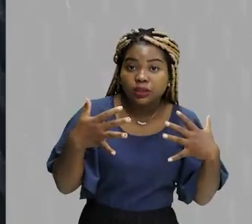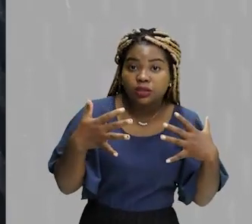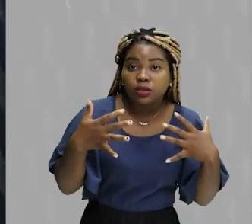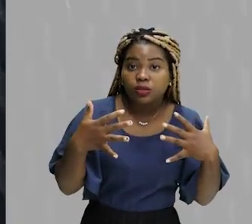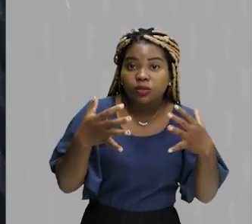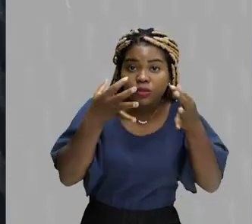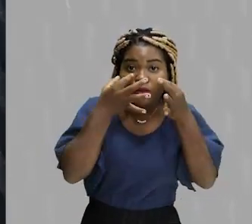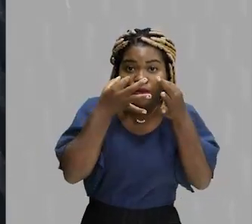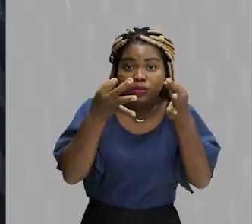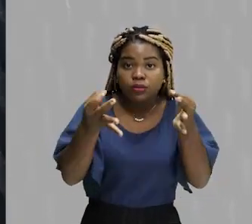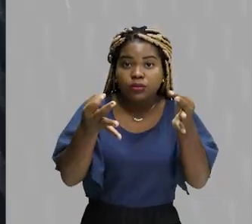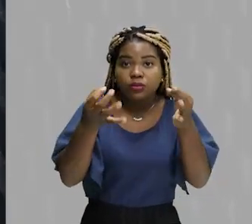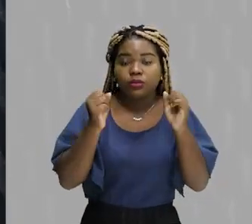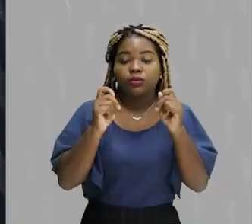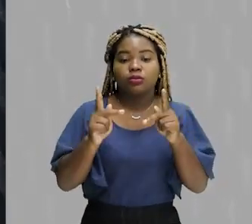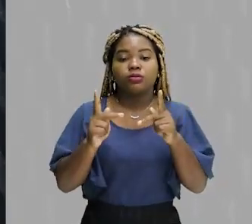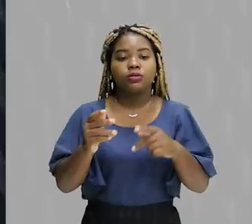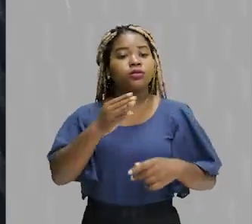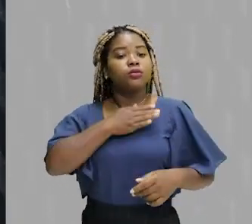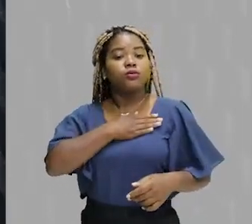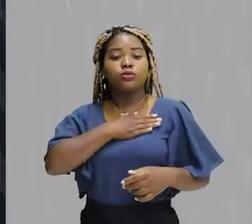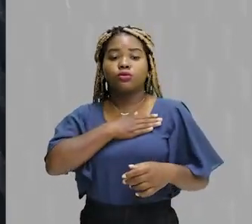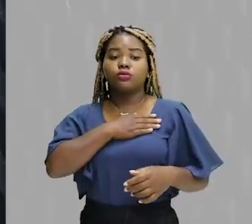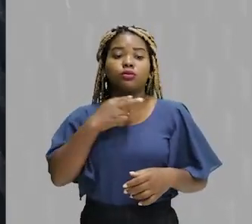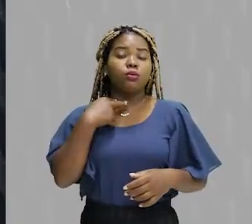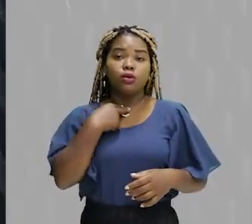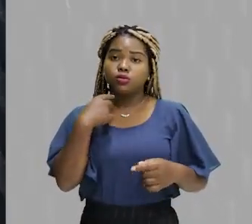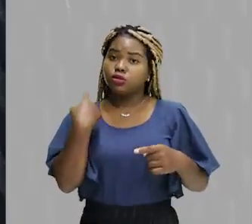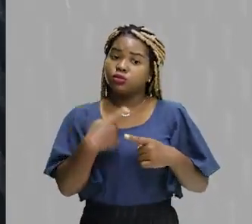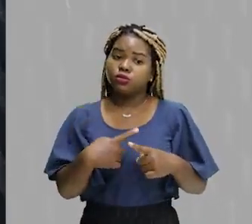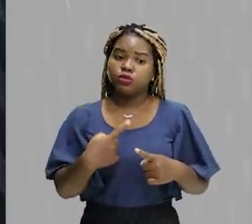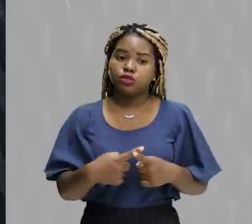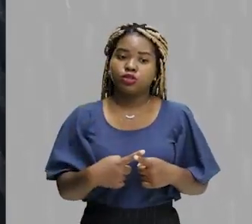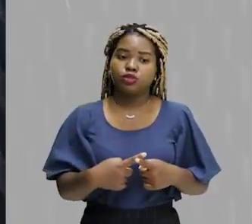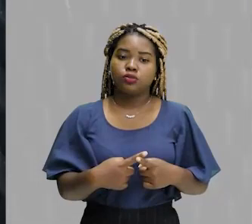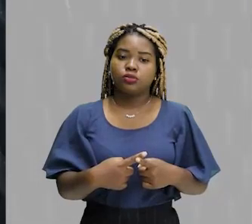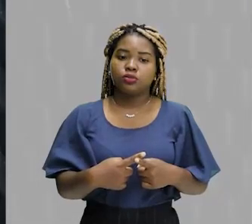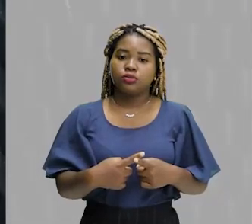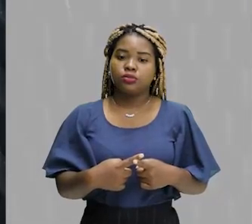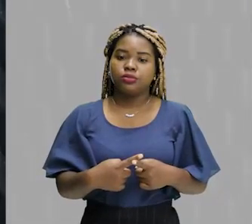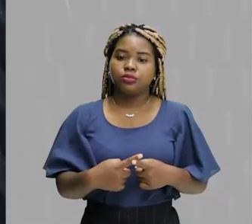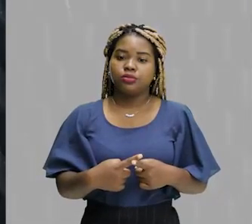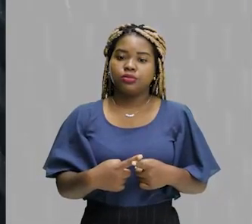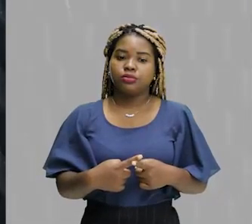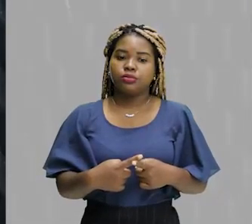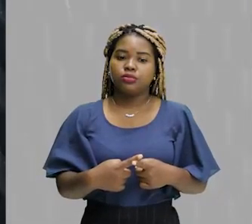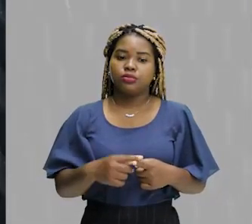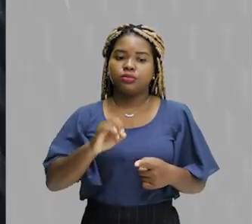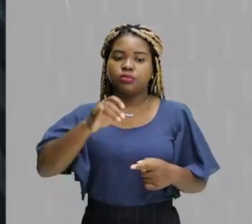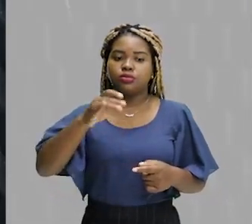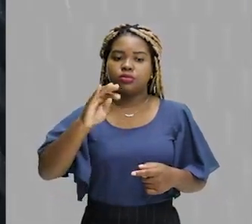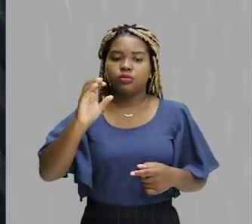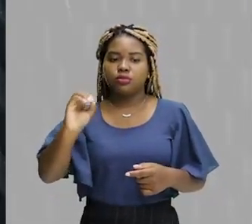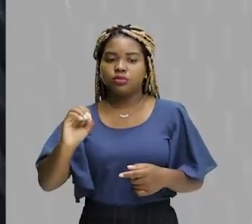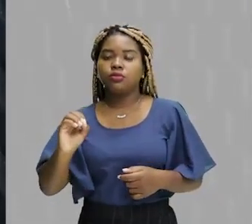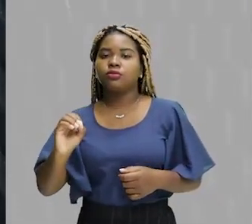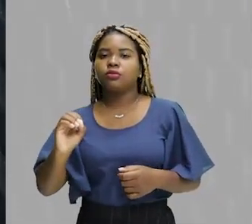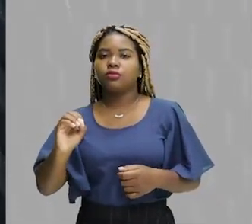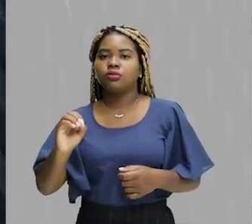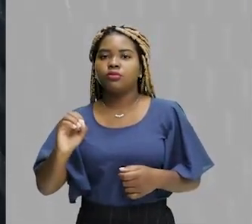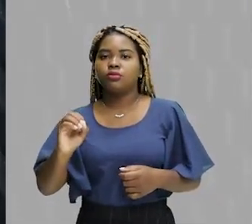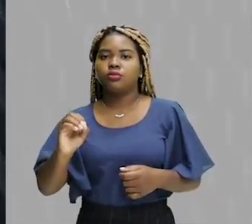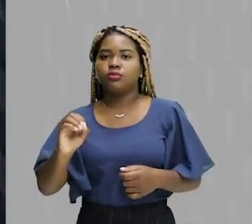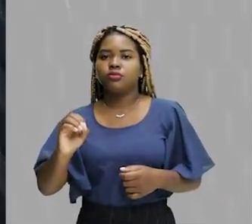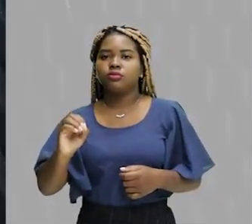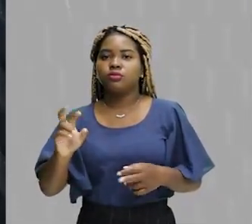gosto, porque a experiência estética está se referindo àquele objeto primeiro e a quem vai perceber o objeto.